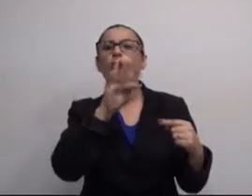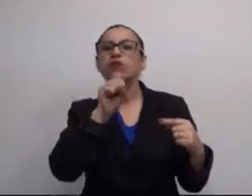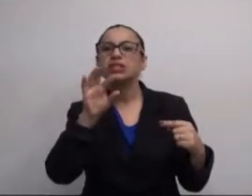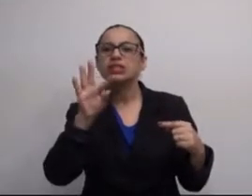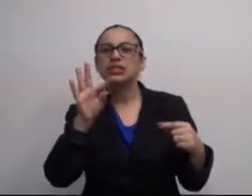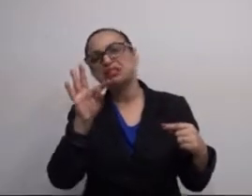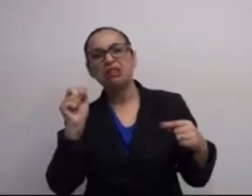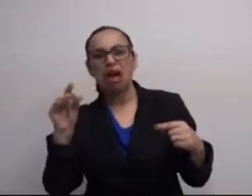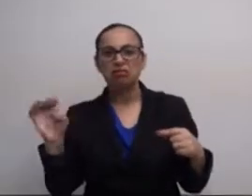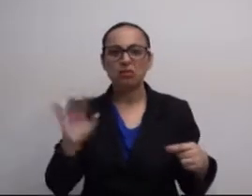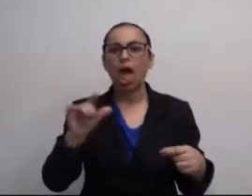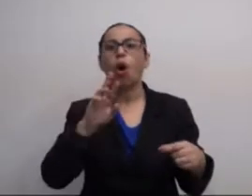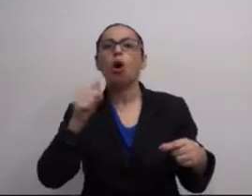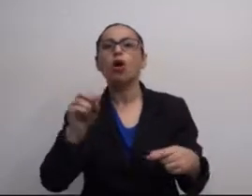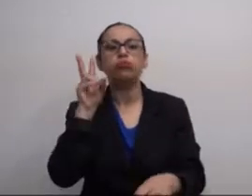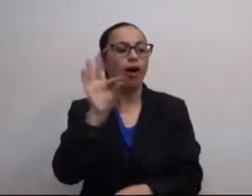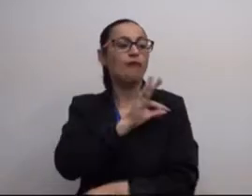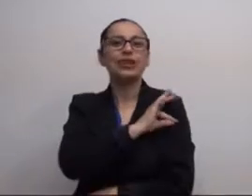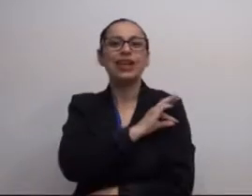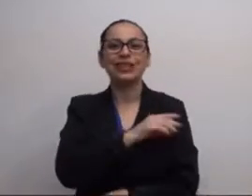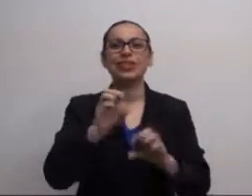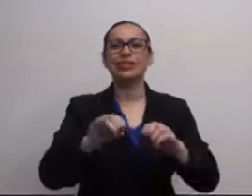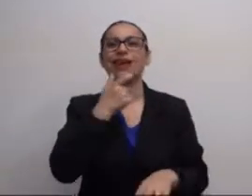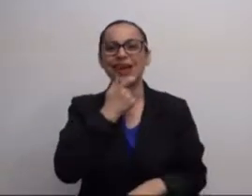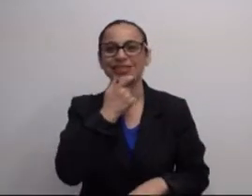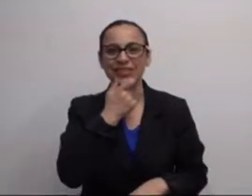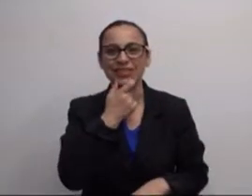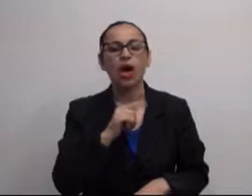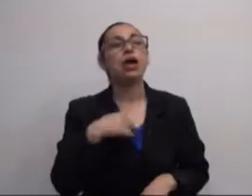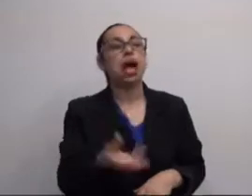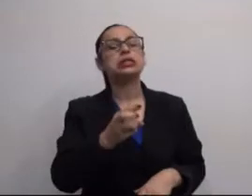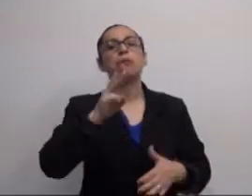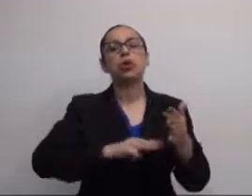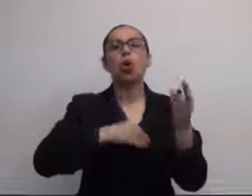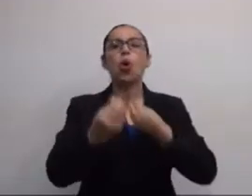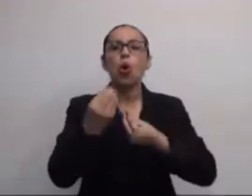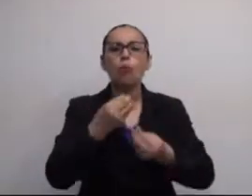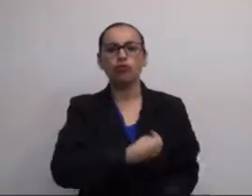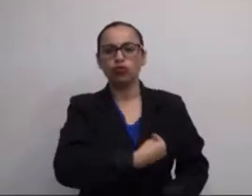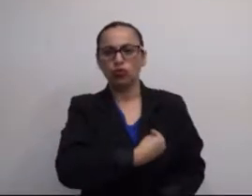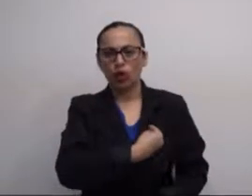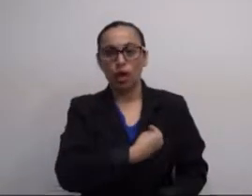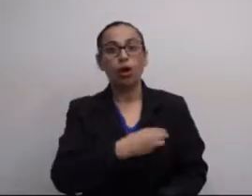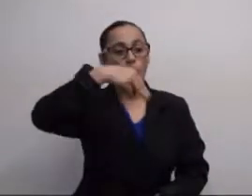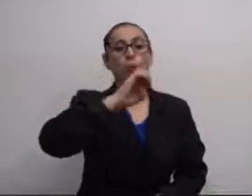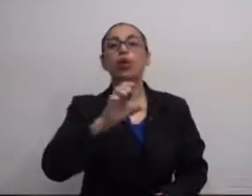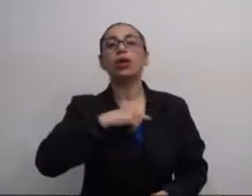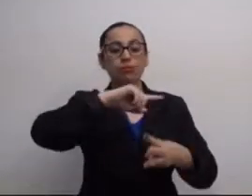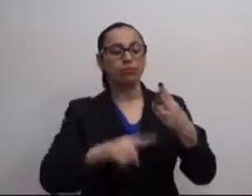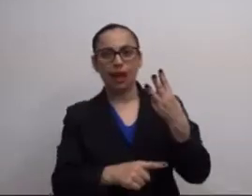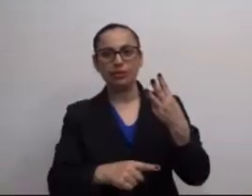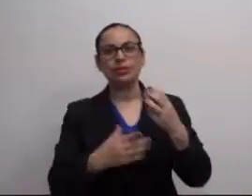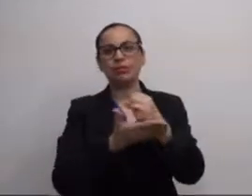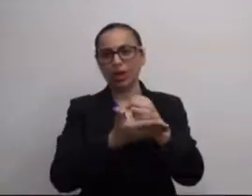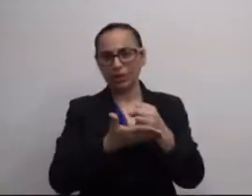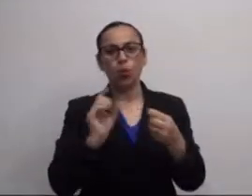de ensino perante o Ofsted, que é o órgão fiscalizador do ensino inglês. Essa metodologia, como ela